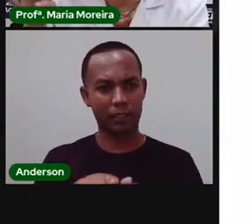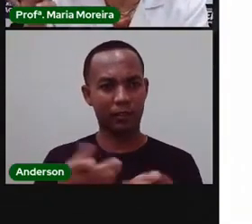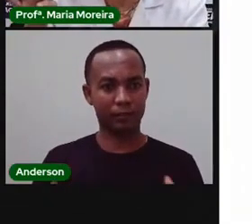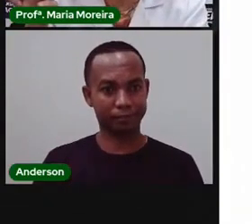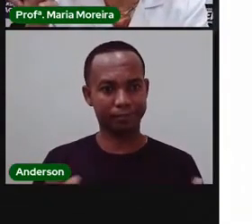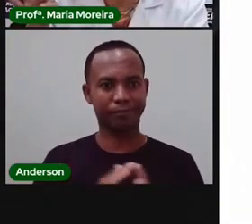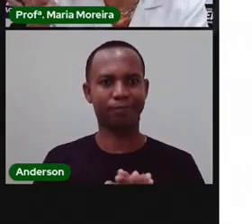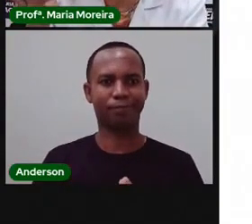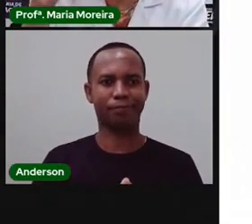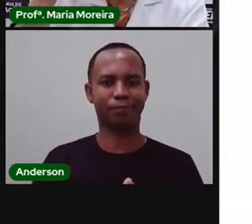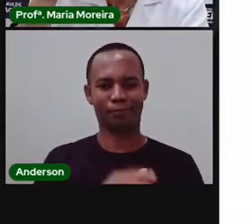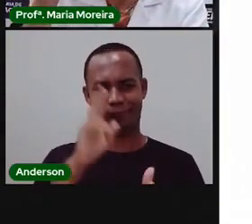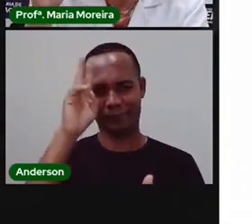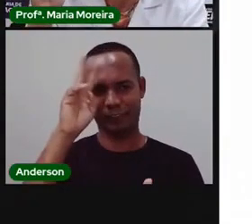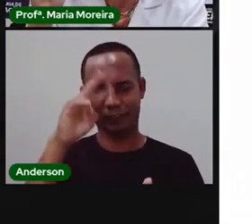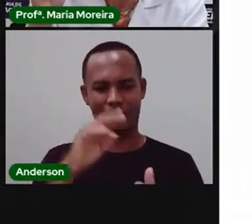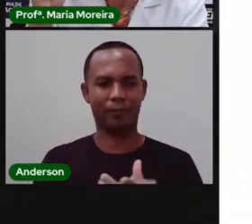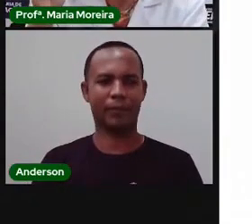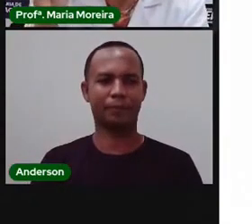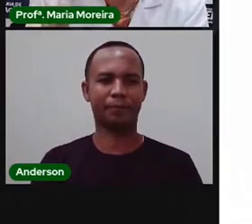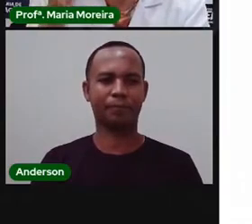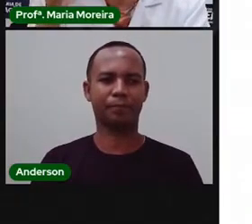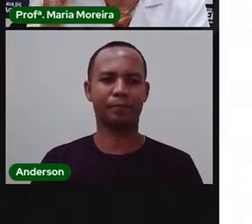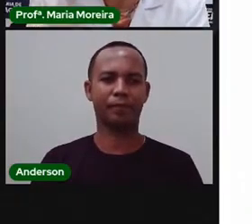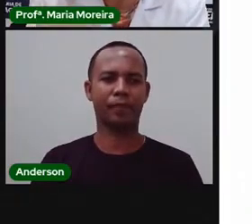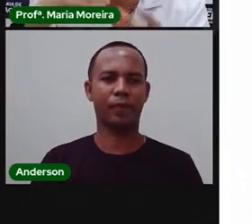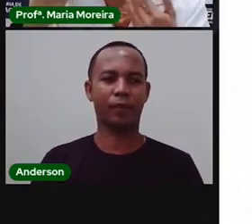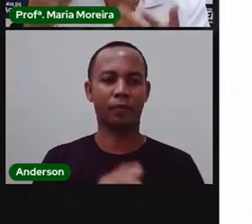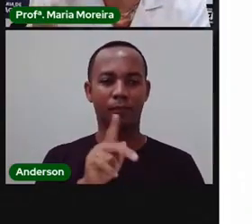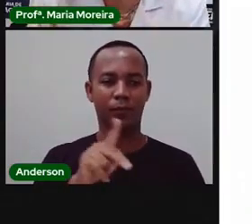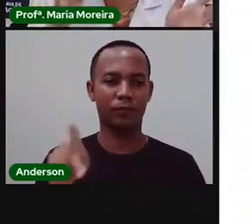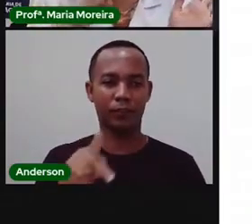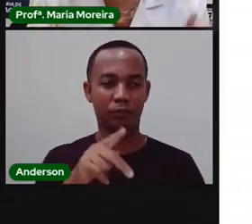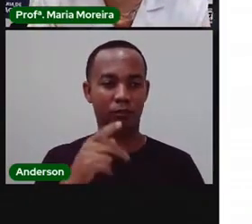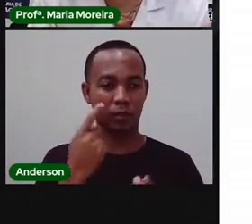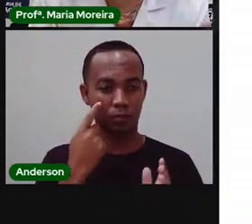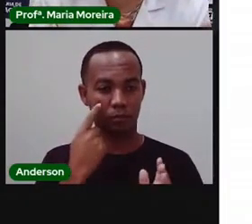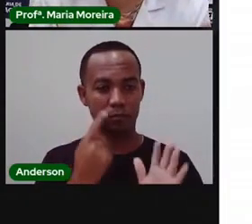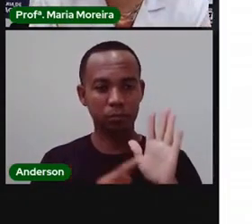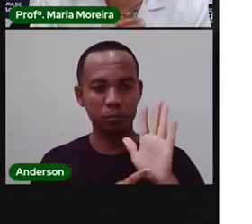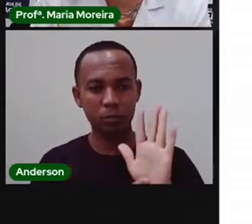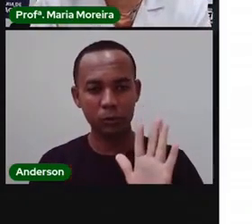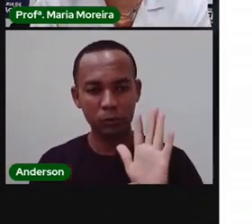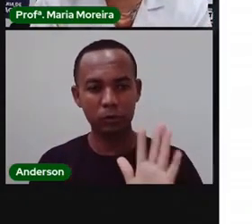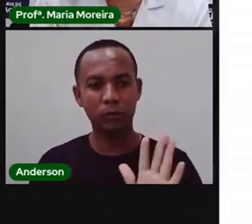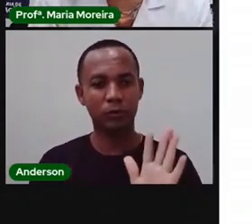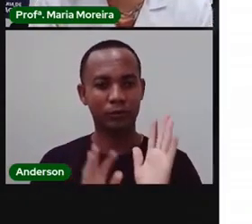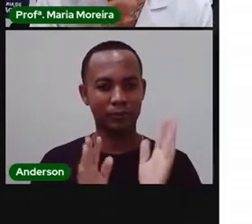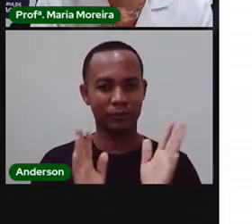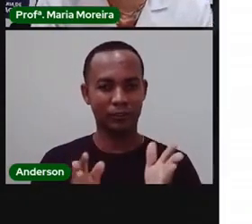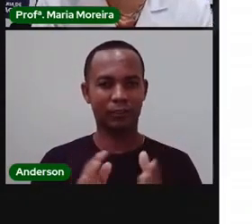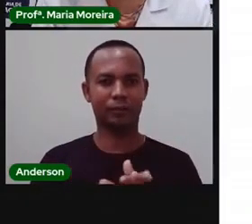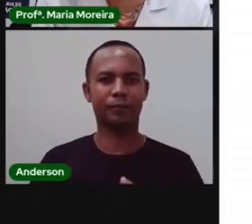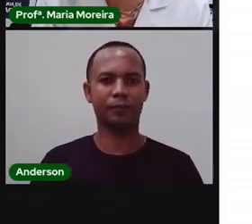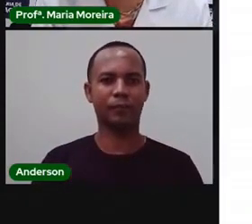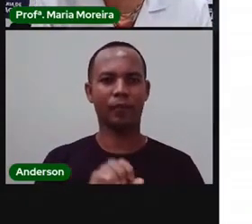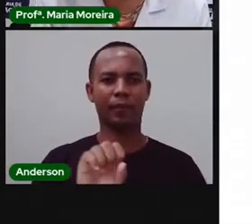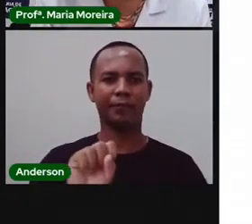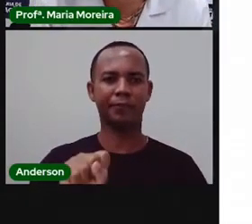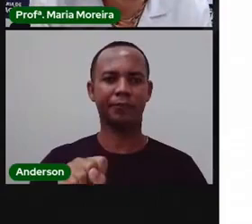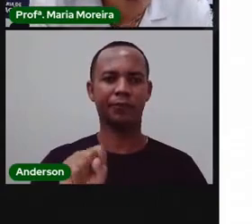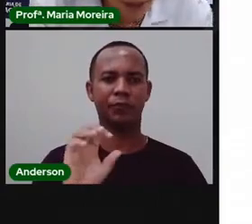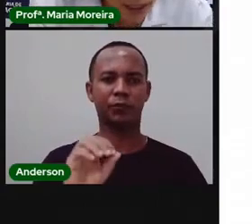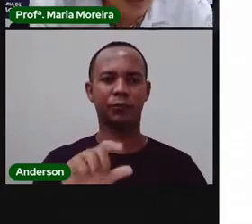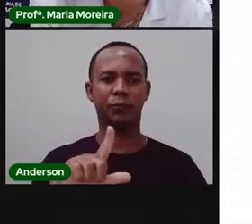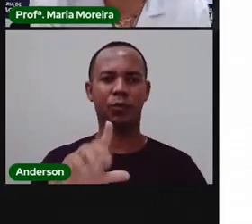e o outro pote que tinha areia e que é para pedir o experimento, que é para até já falar aqui, pronto. O solo, que é